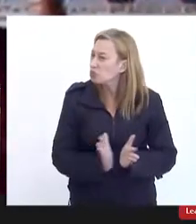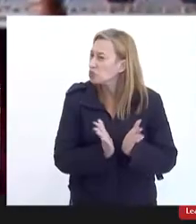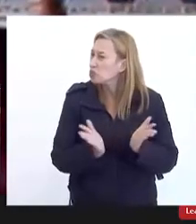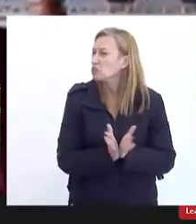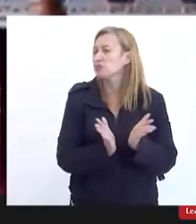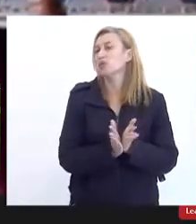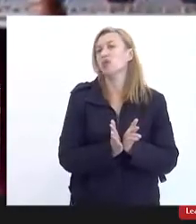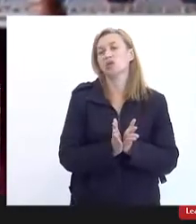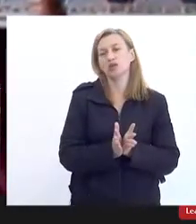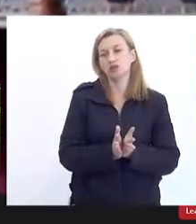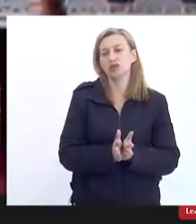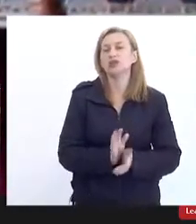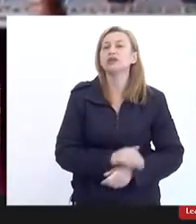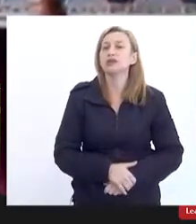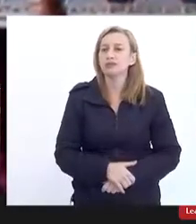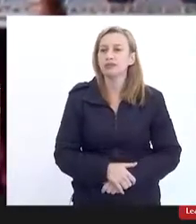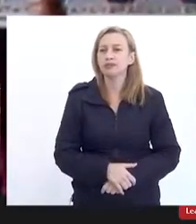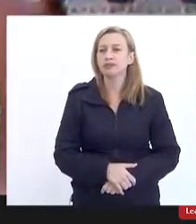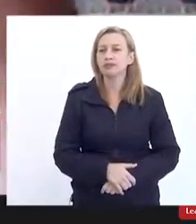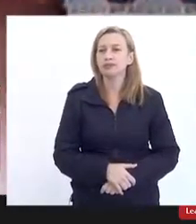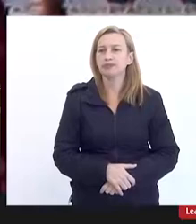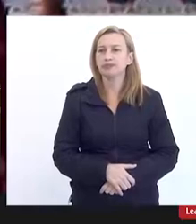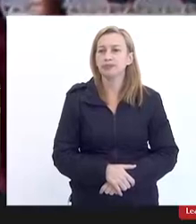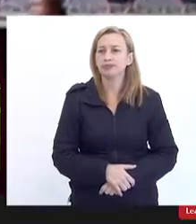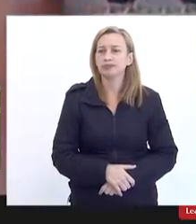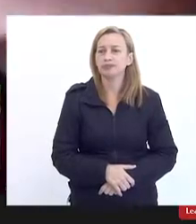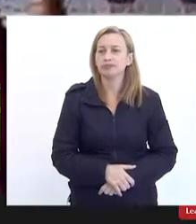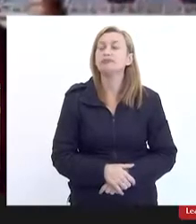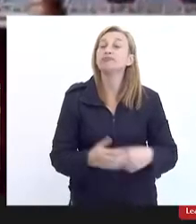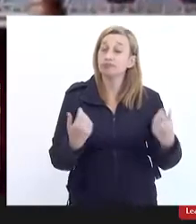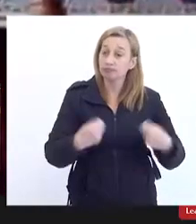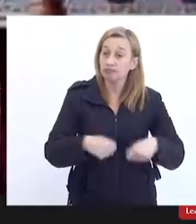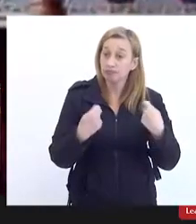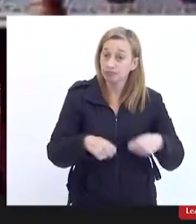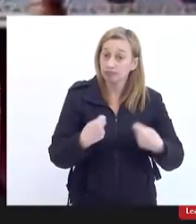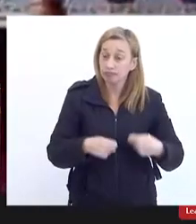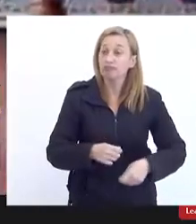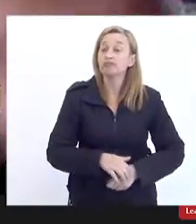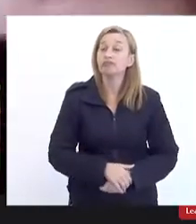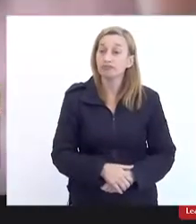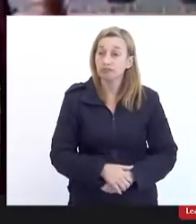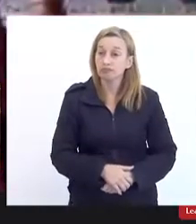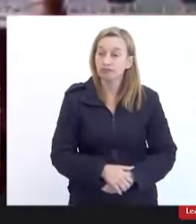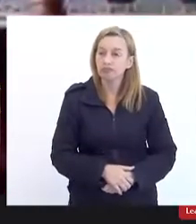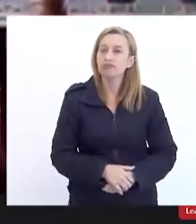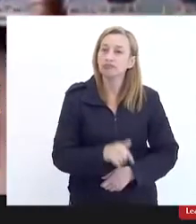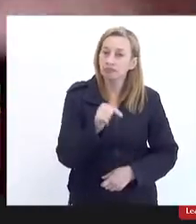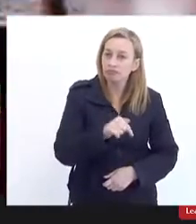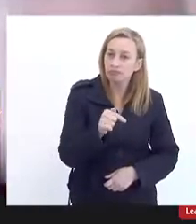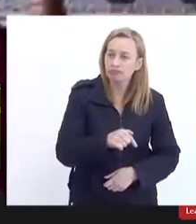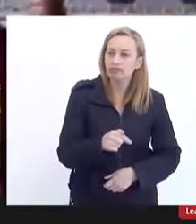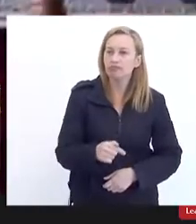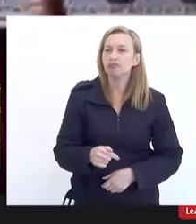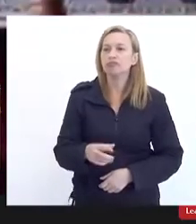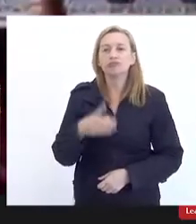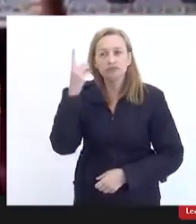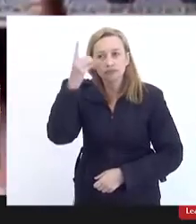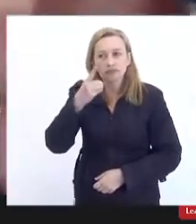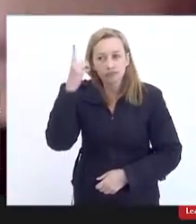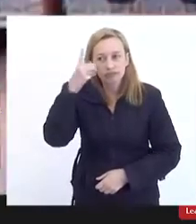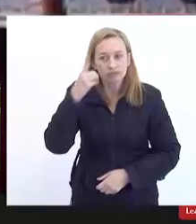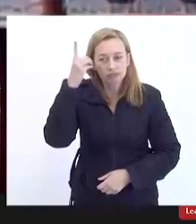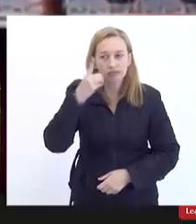desse país e desse estado então a gente precisa e aqui como parlamentar